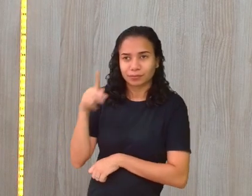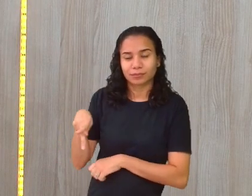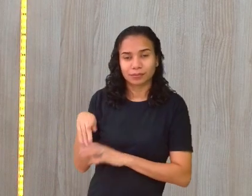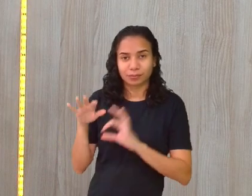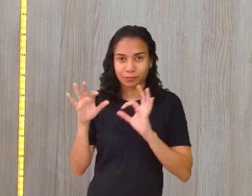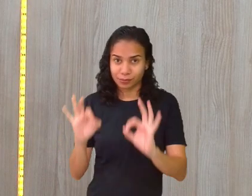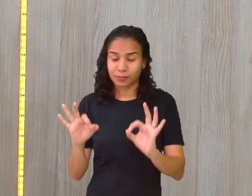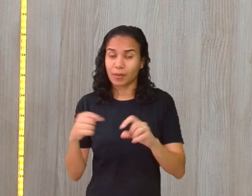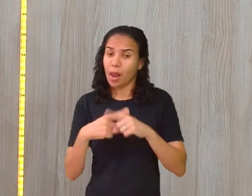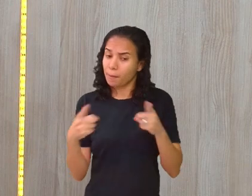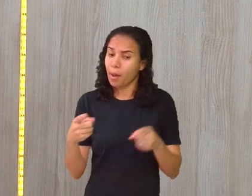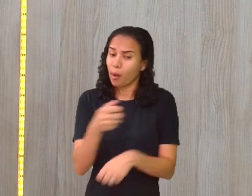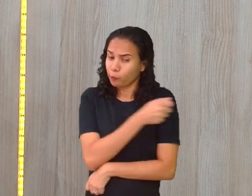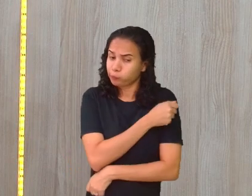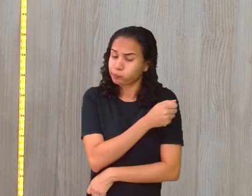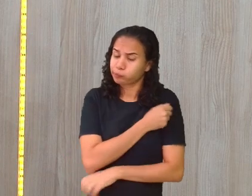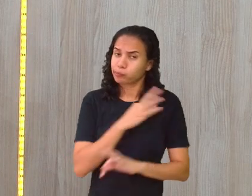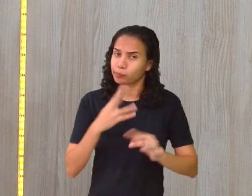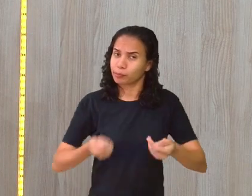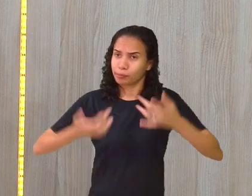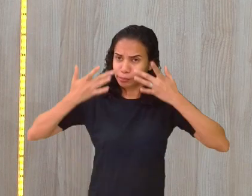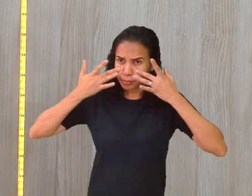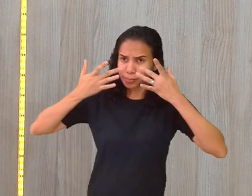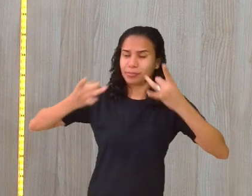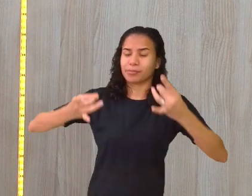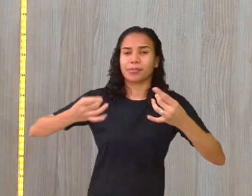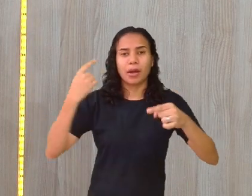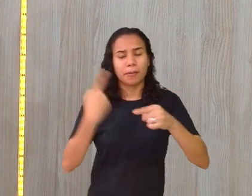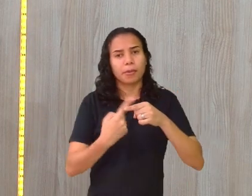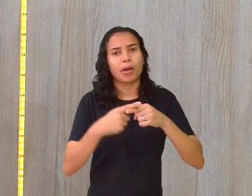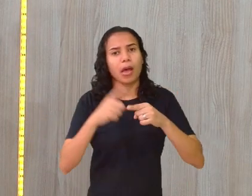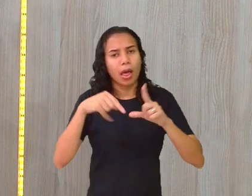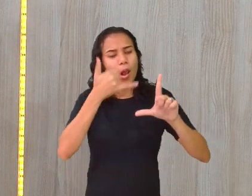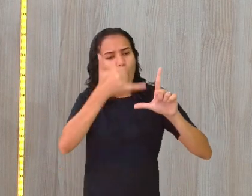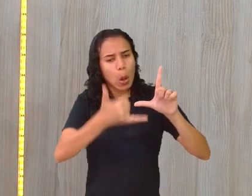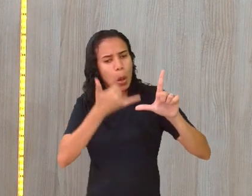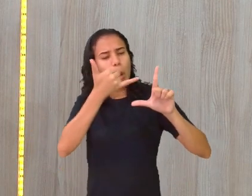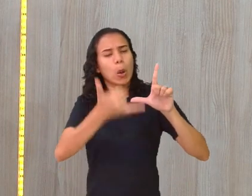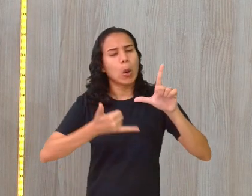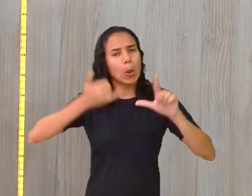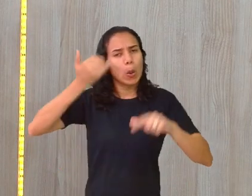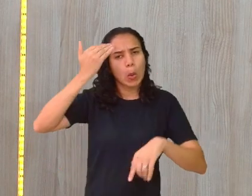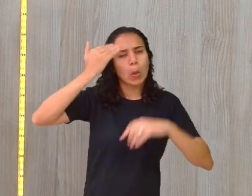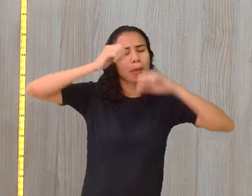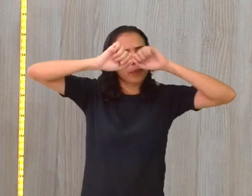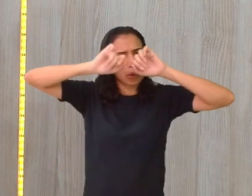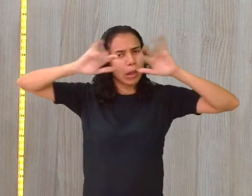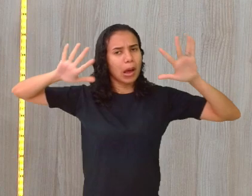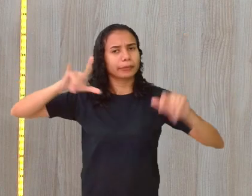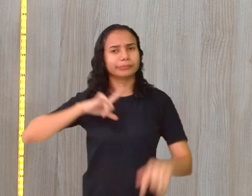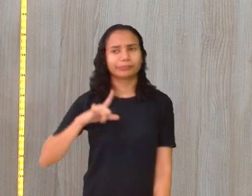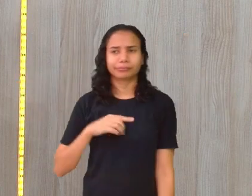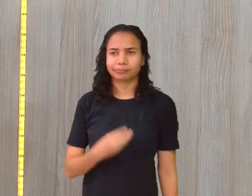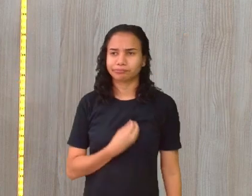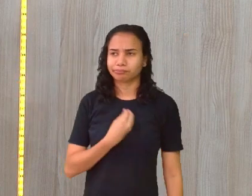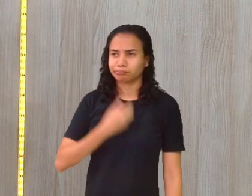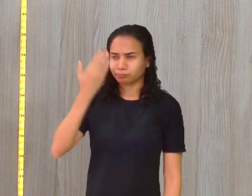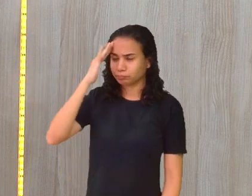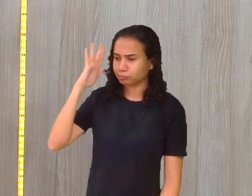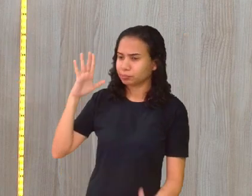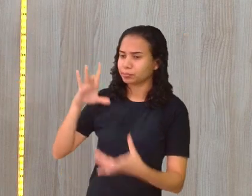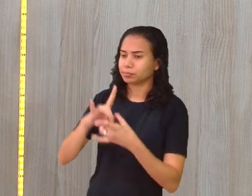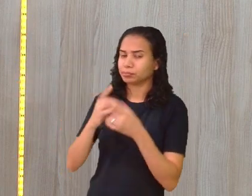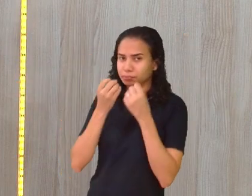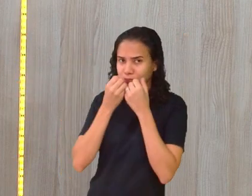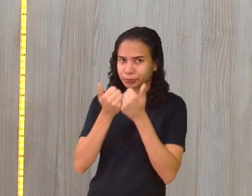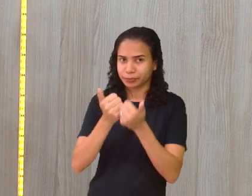tá certo? Mas os alunos estão bem assimilando, né? Porque é uma forma bem lúdica, bem eficaz de entender, dá para compreender muito bem aí o